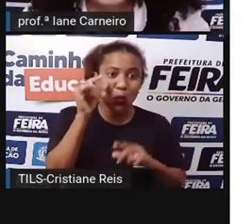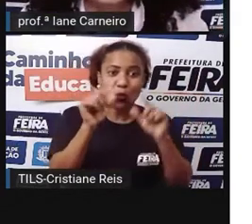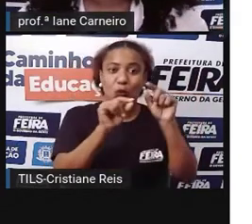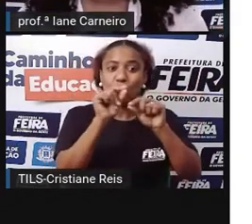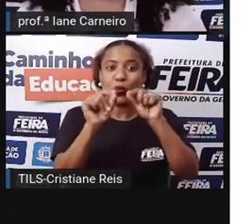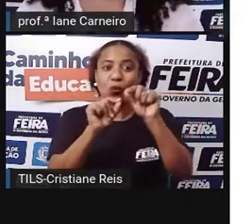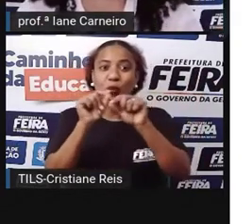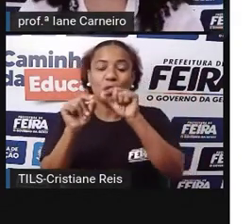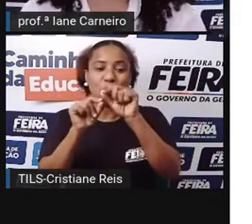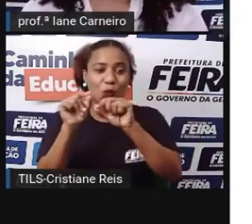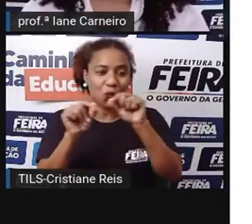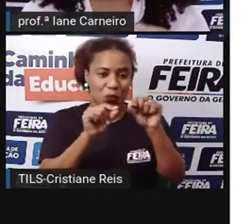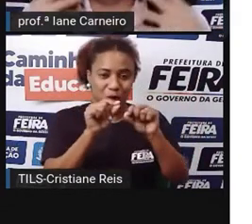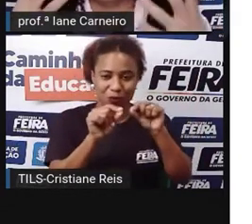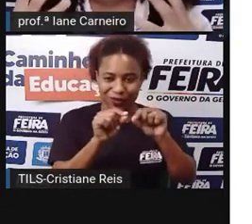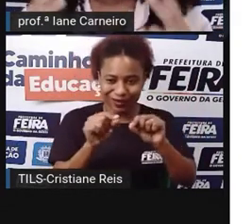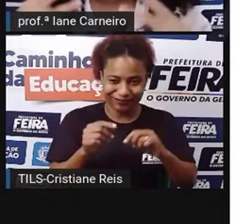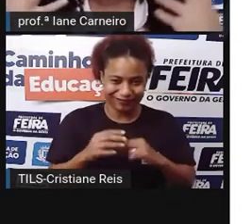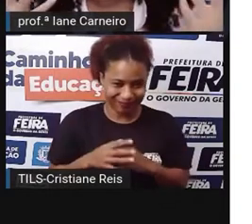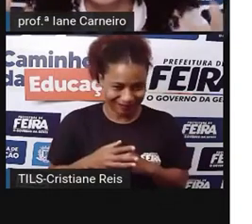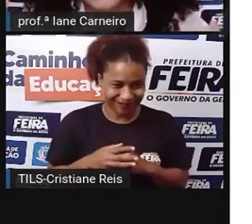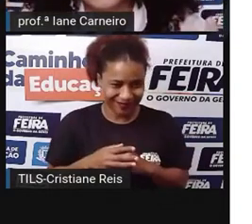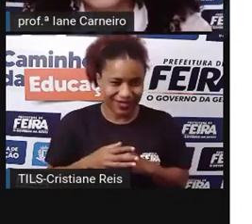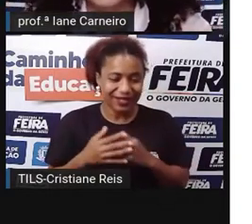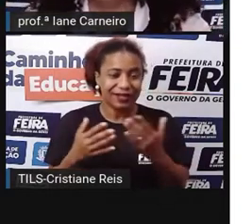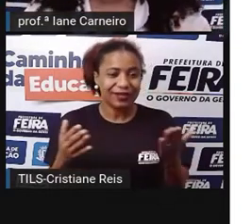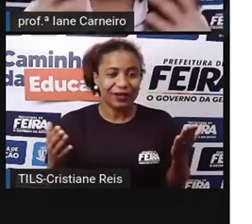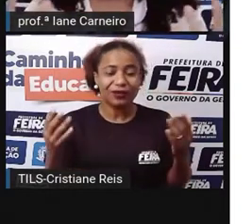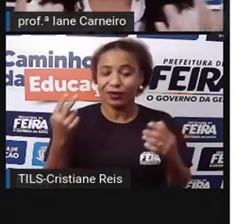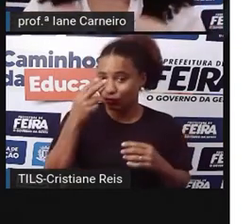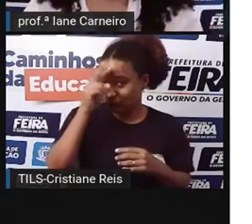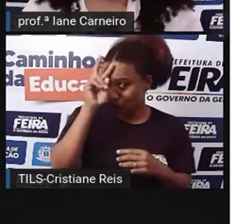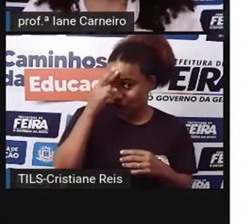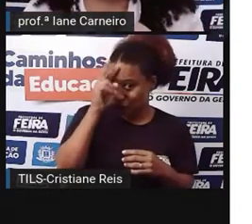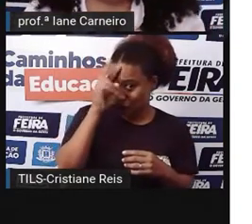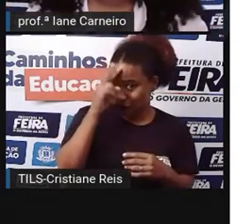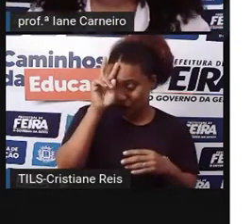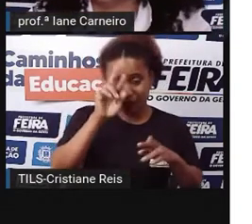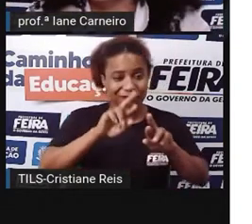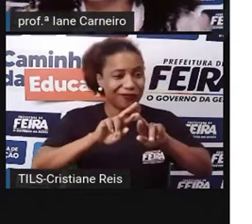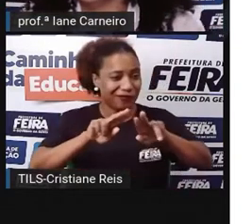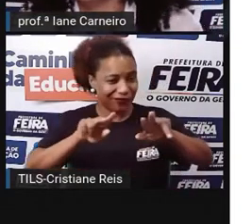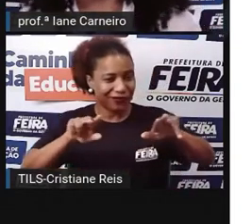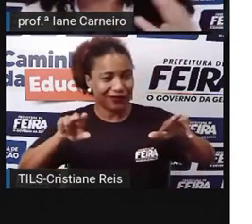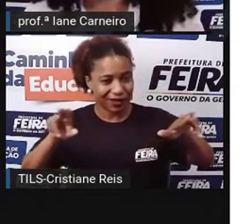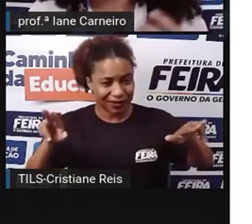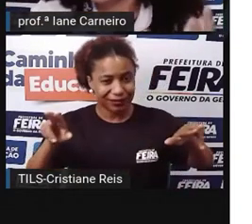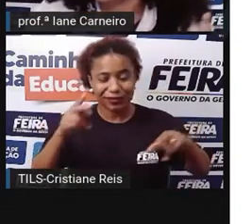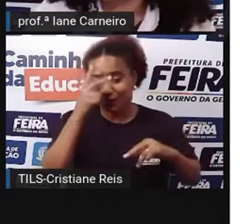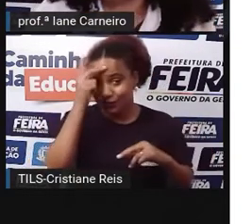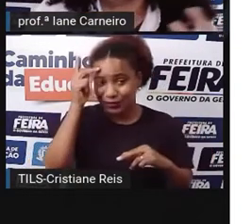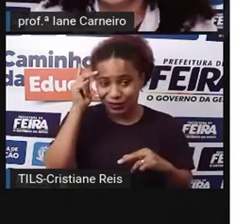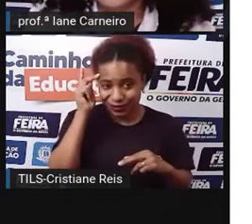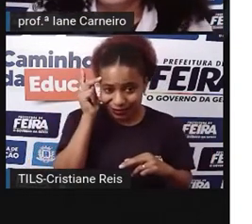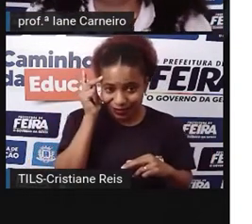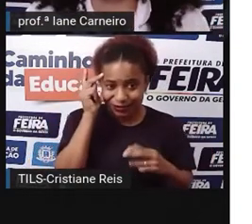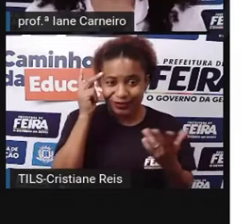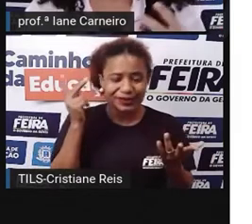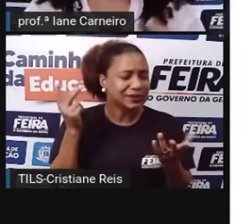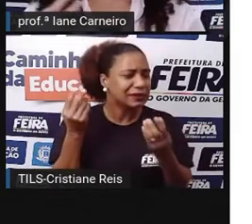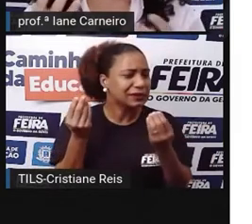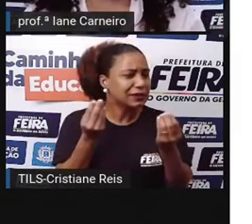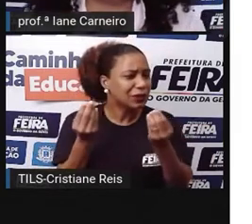imaginário da gente. Então muitas lendas, elas surgem porque os homens, os seres humanos não conseguem explicar,